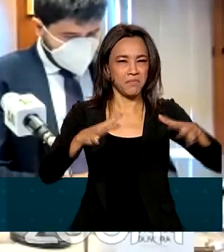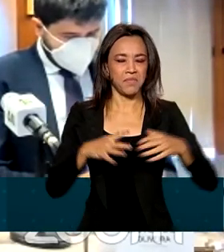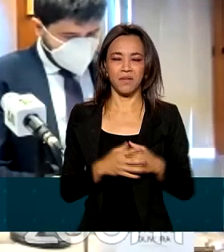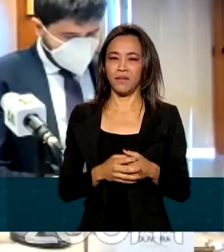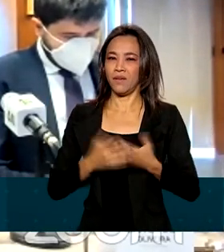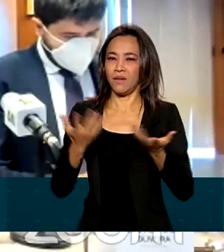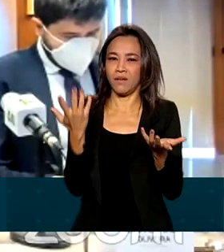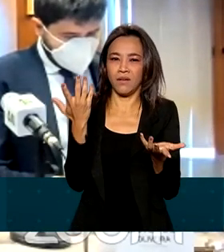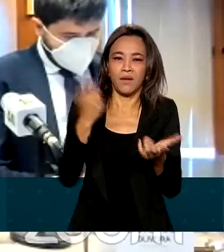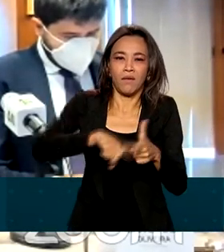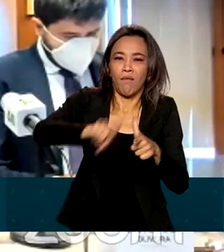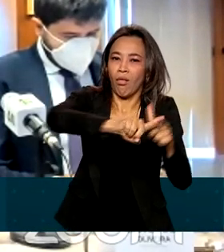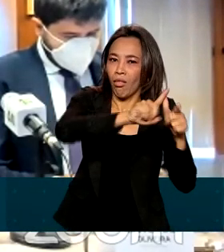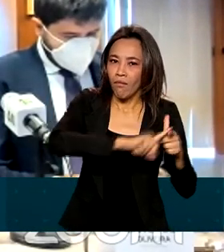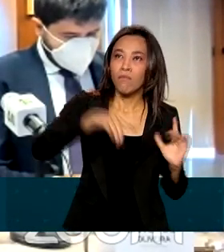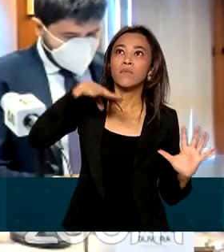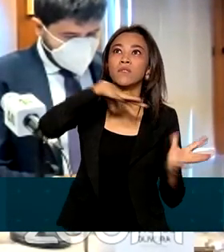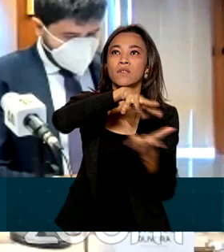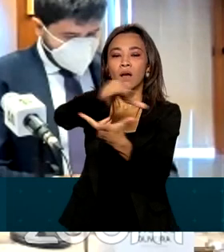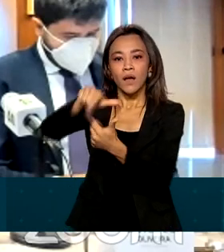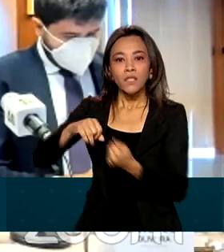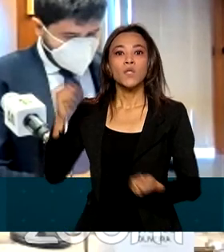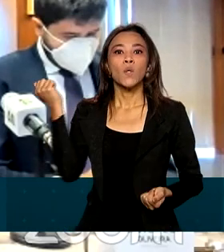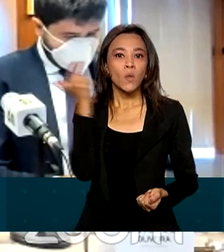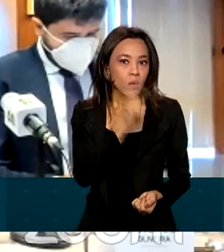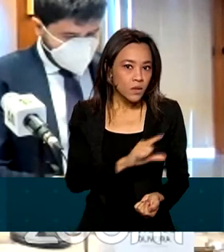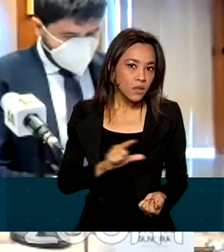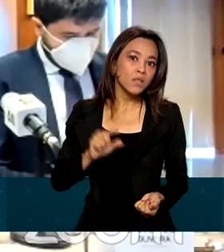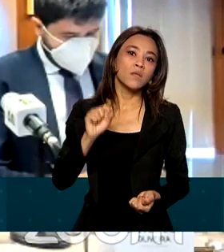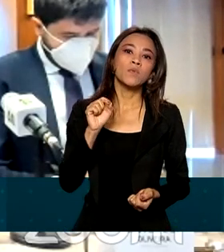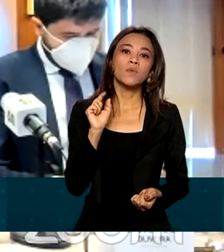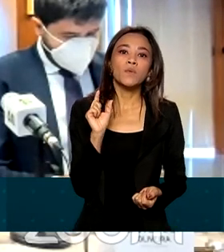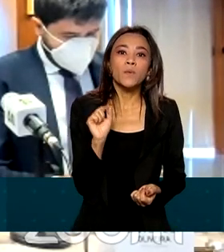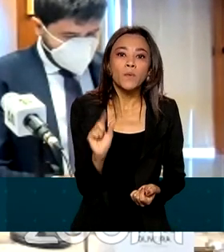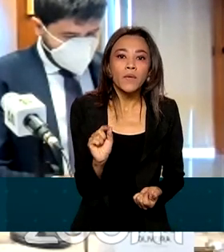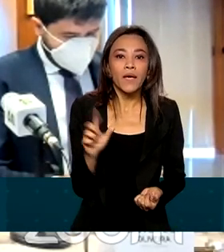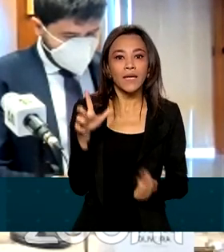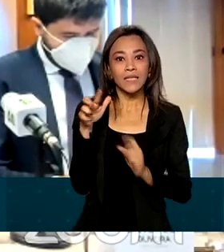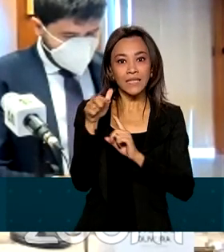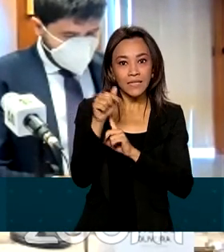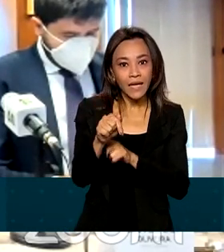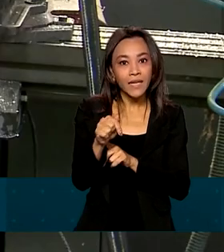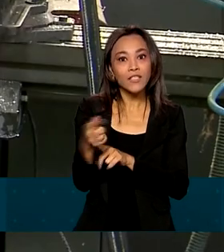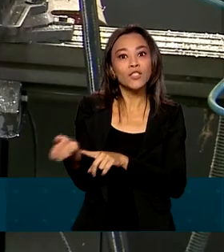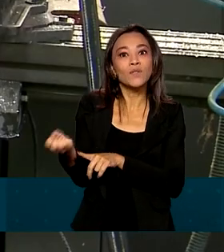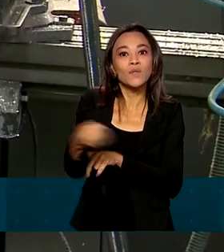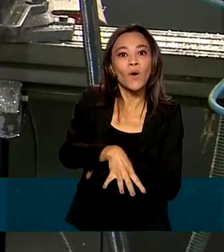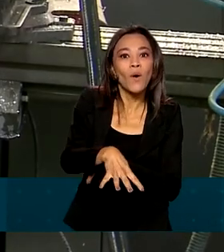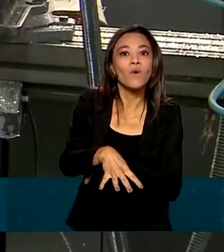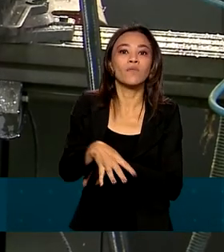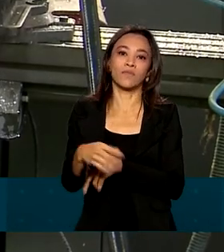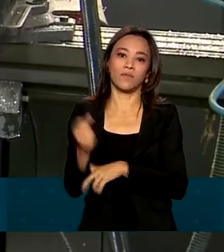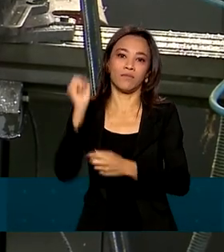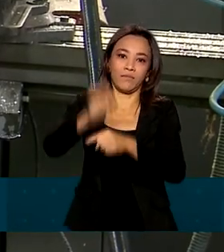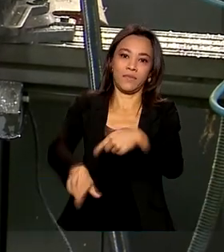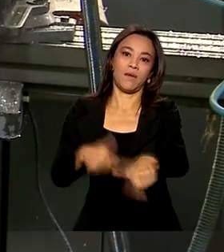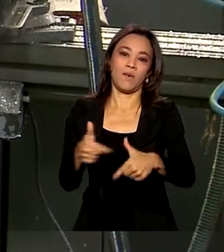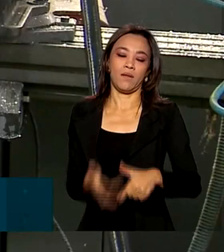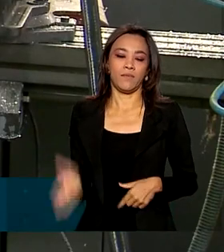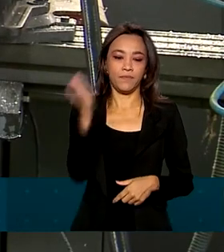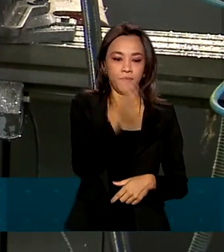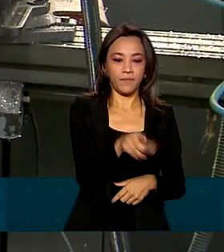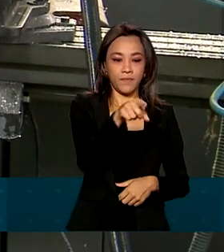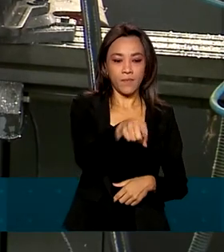proporções mundiais, geramos por minuto no saldo sete novos empregos. O saldo na geração de